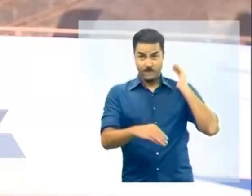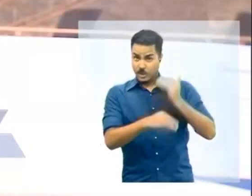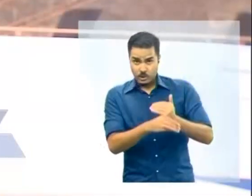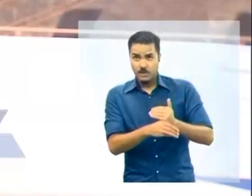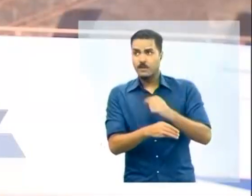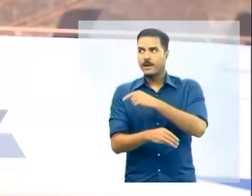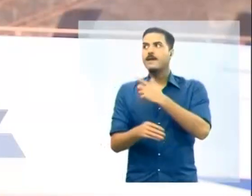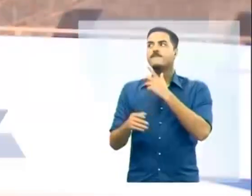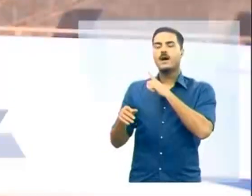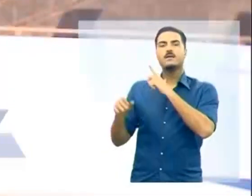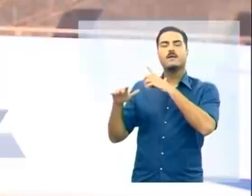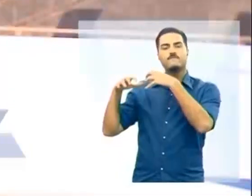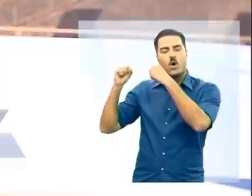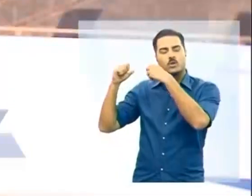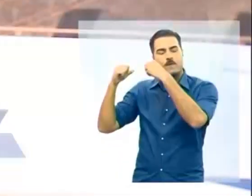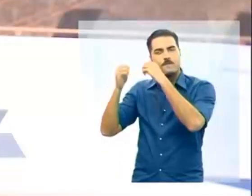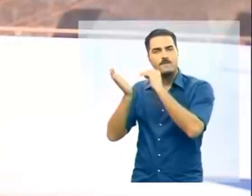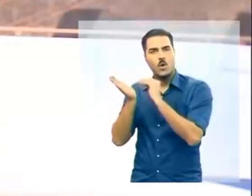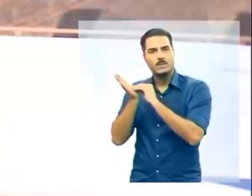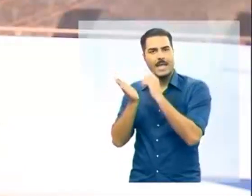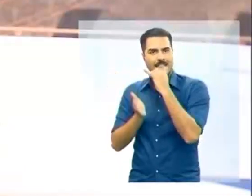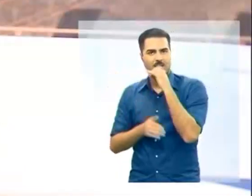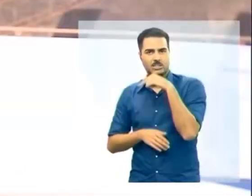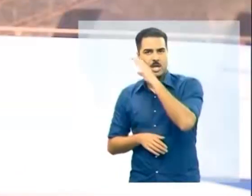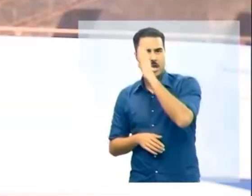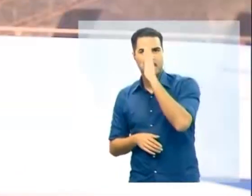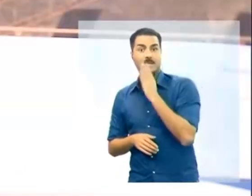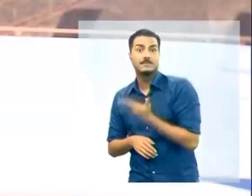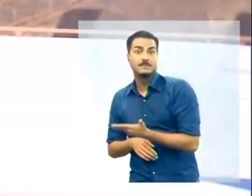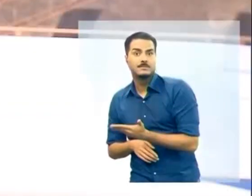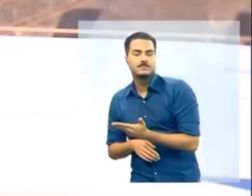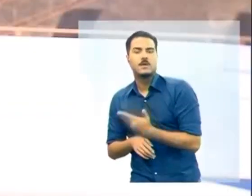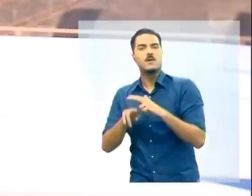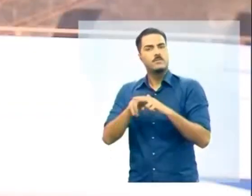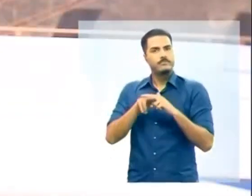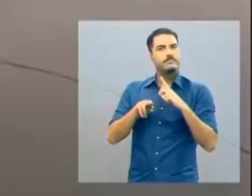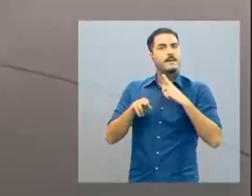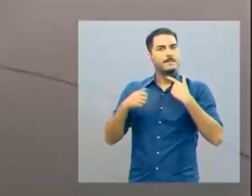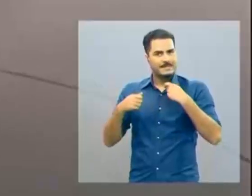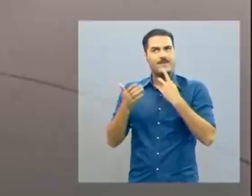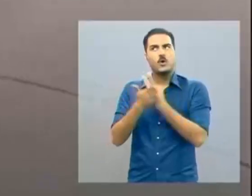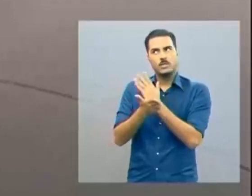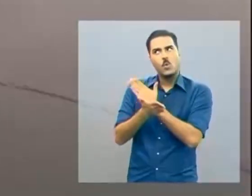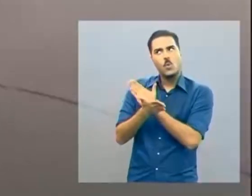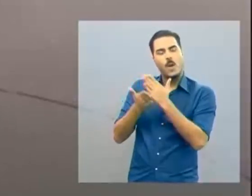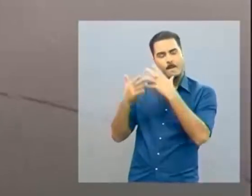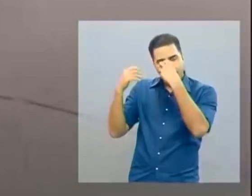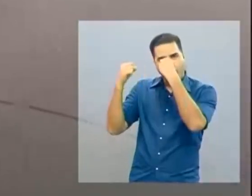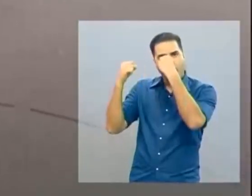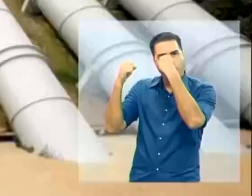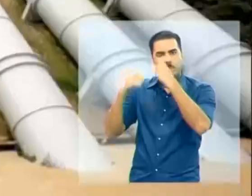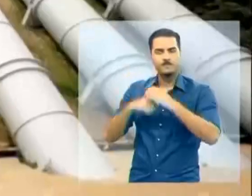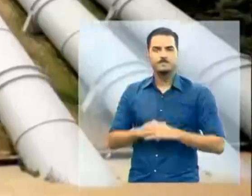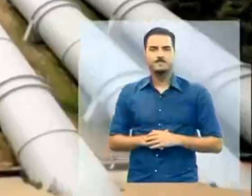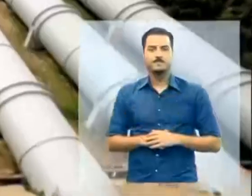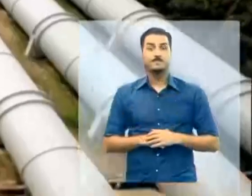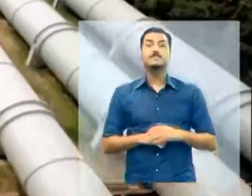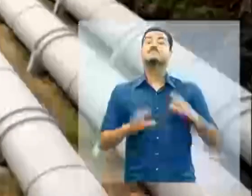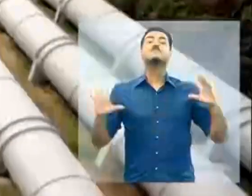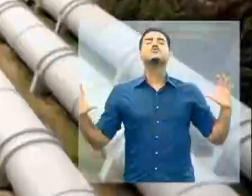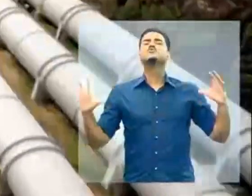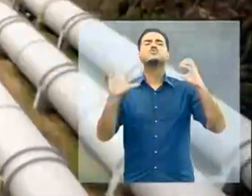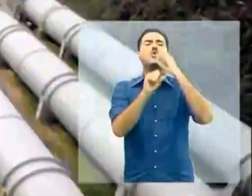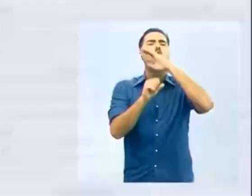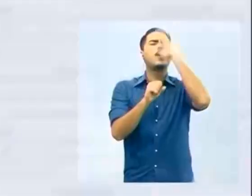recessão, falta de energia, certo? Então nós teríamos aí um apagão. Somando as hidrelétricas de todo o